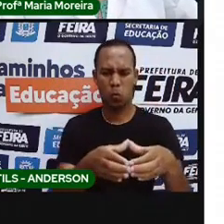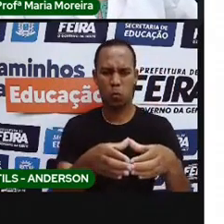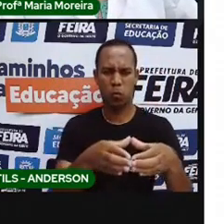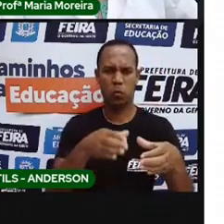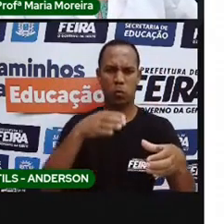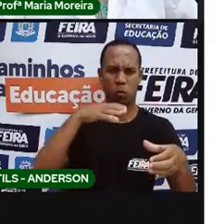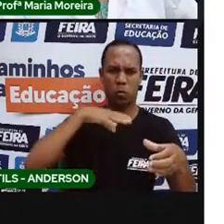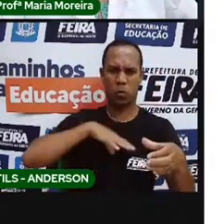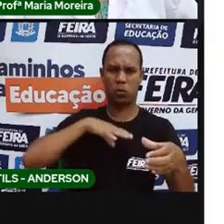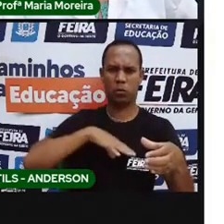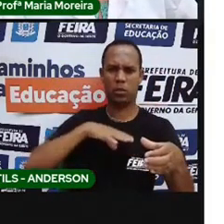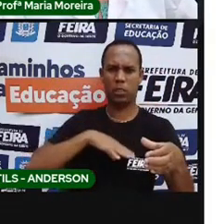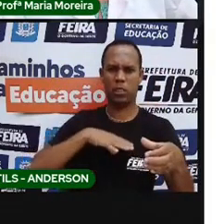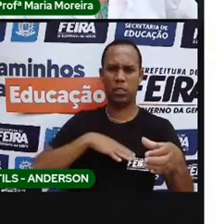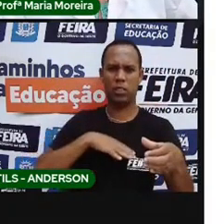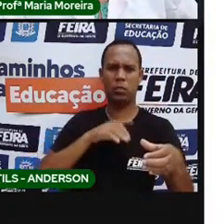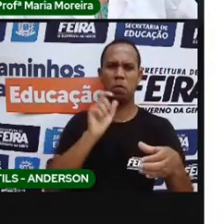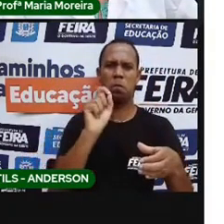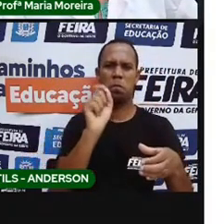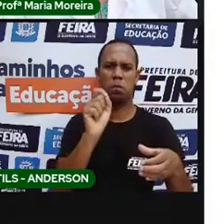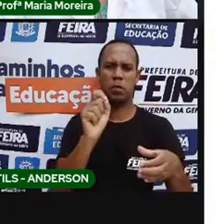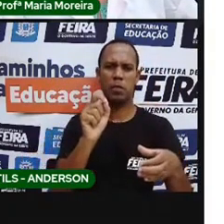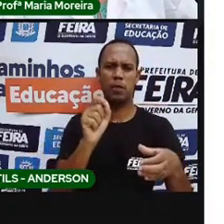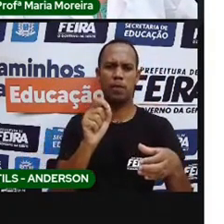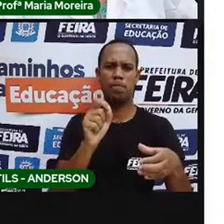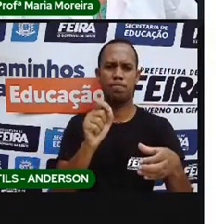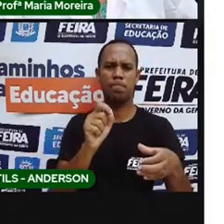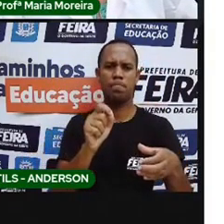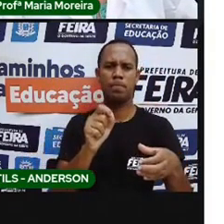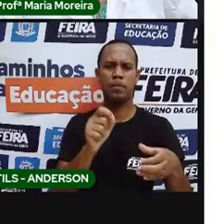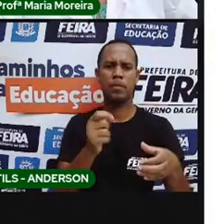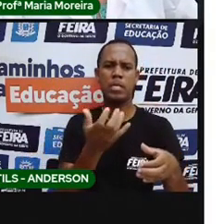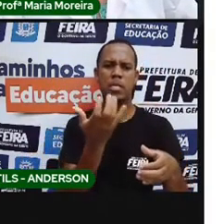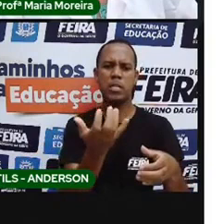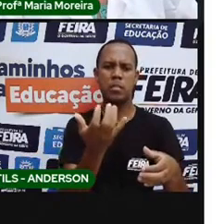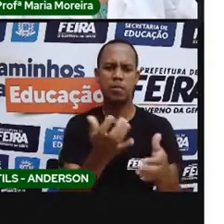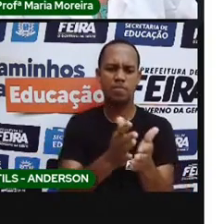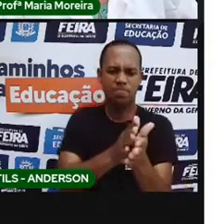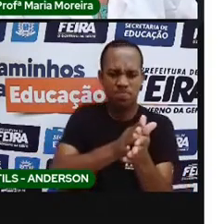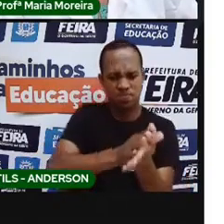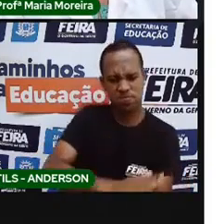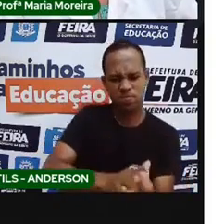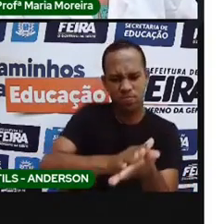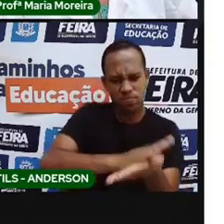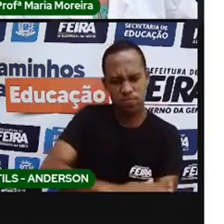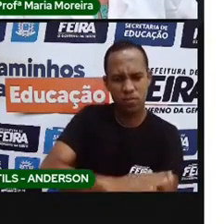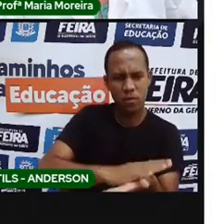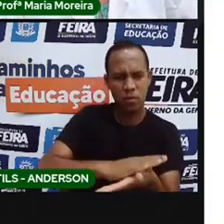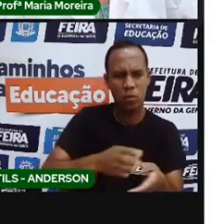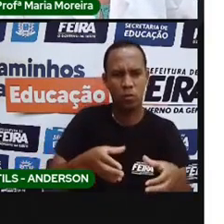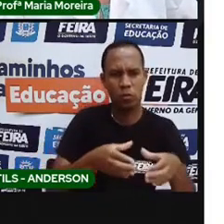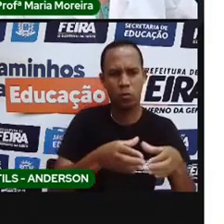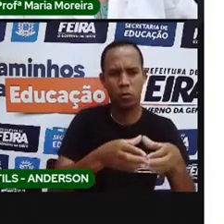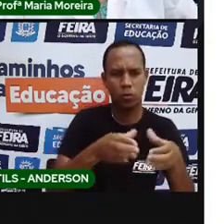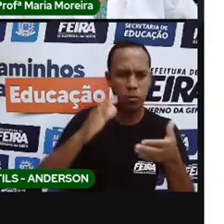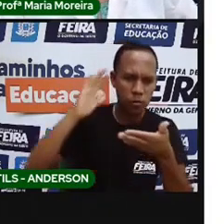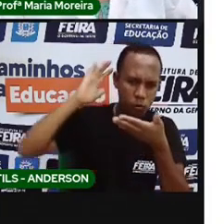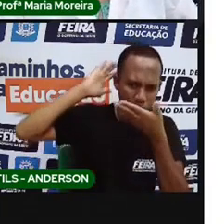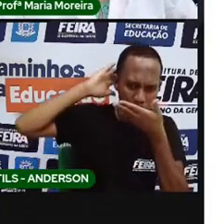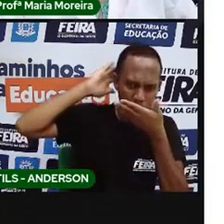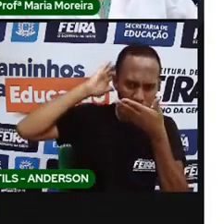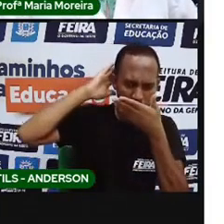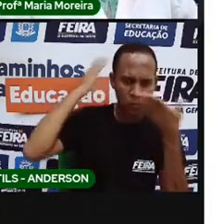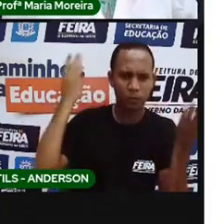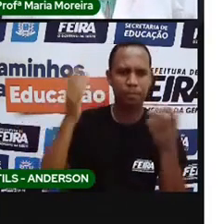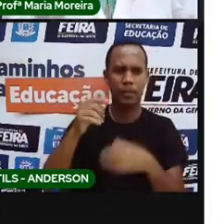teve como principal característica a submissão e o extermínio de milhões de indígenas. Lembra que a Pró falou